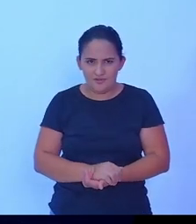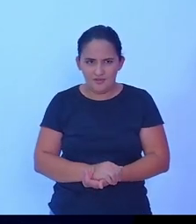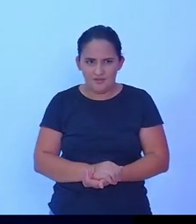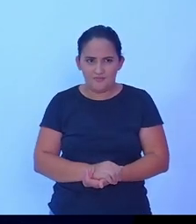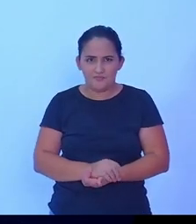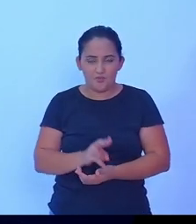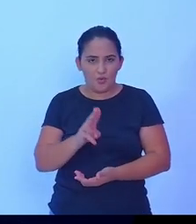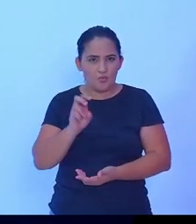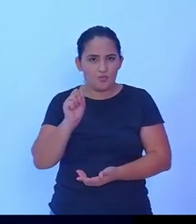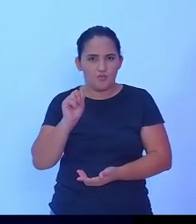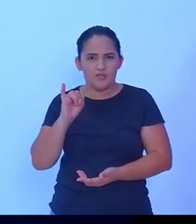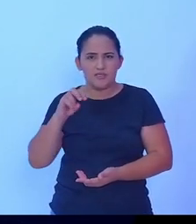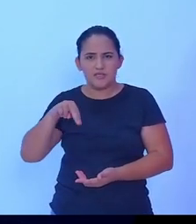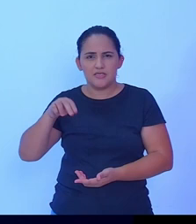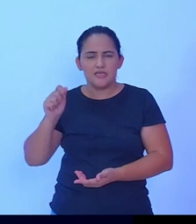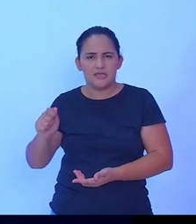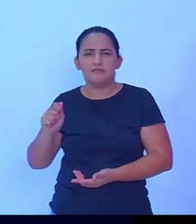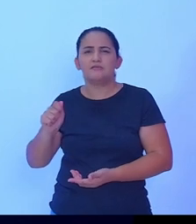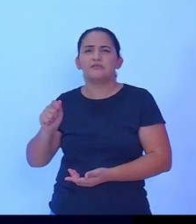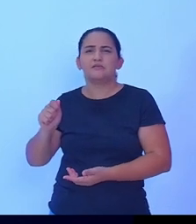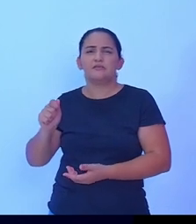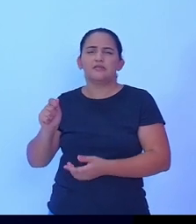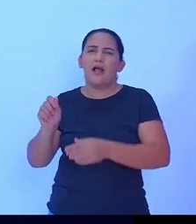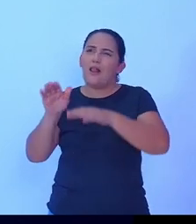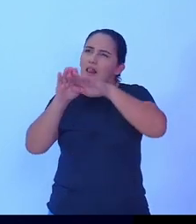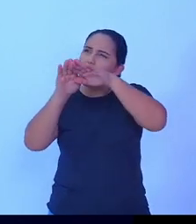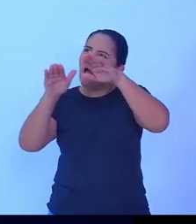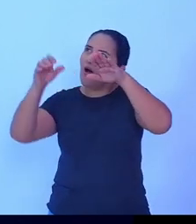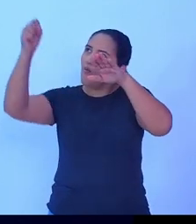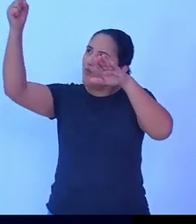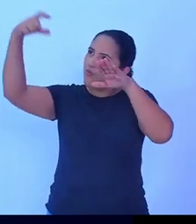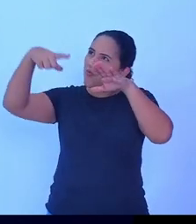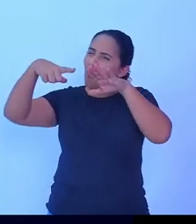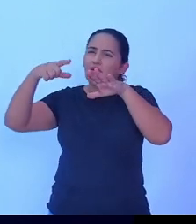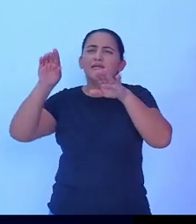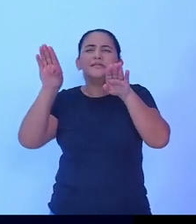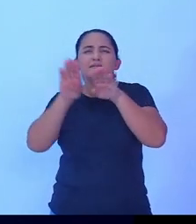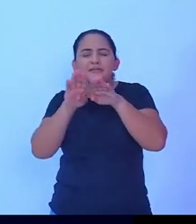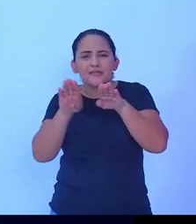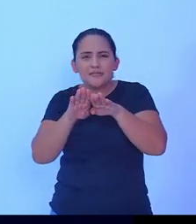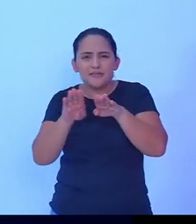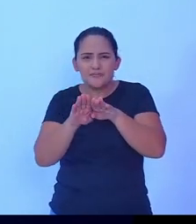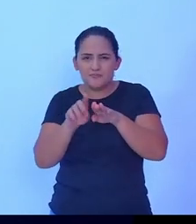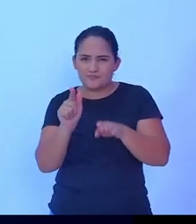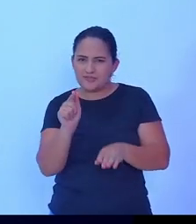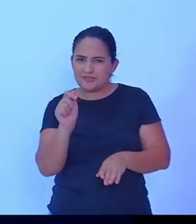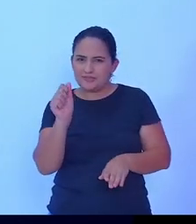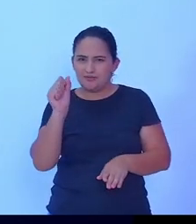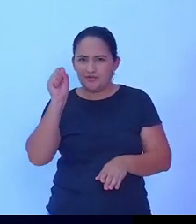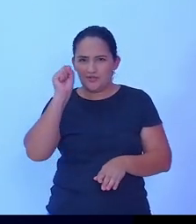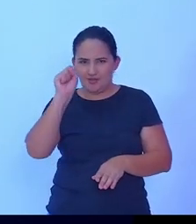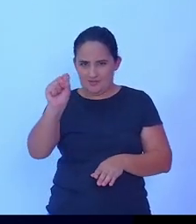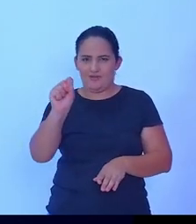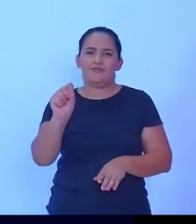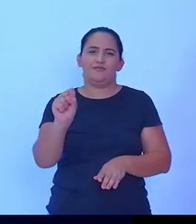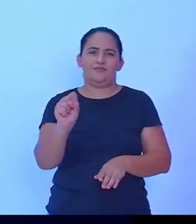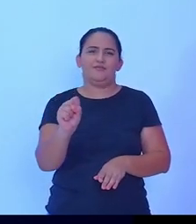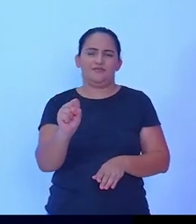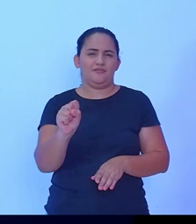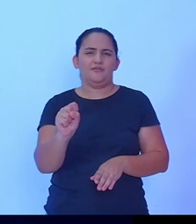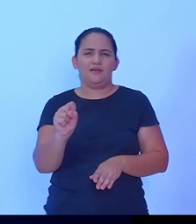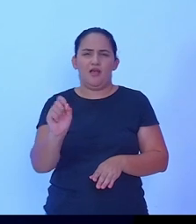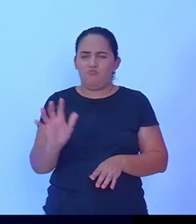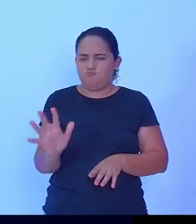gásificação é aquela onde a máquina ela vai lá se põe